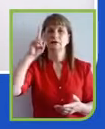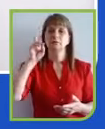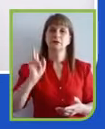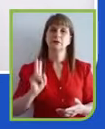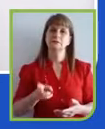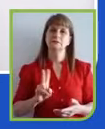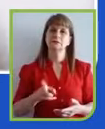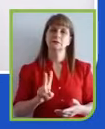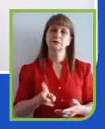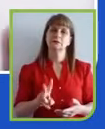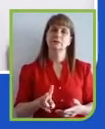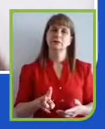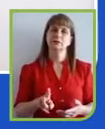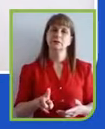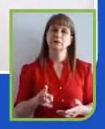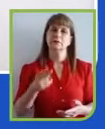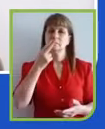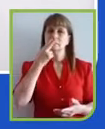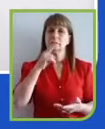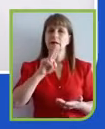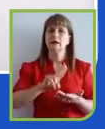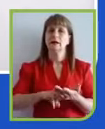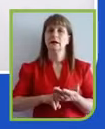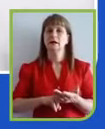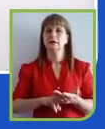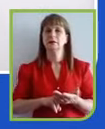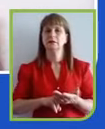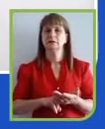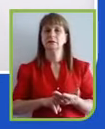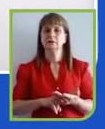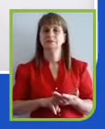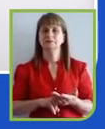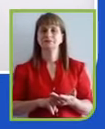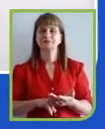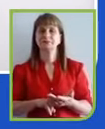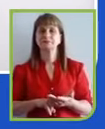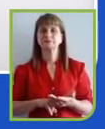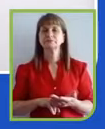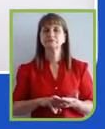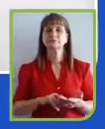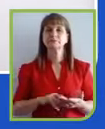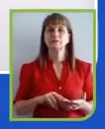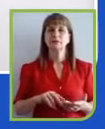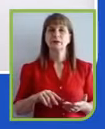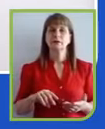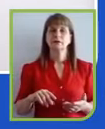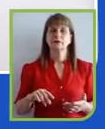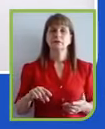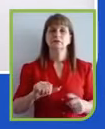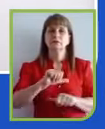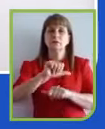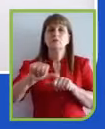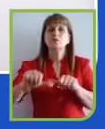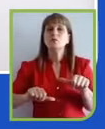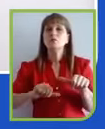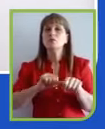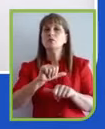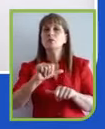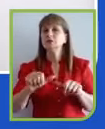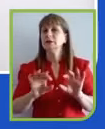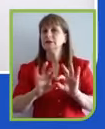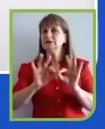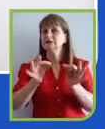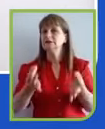porque ela realmente foi um switch, ela não foi uma transição tão suave quanto a gente poderia esperar, mas ela foi